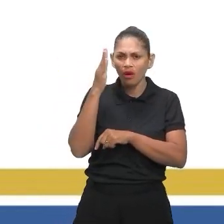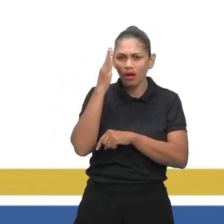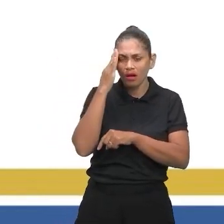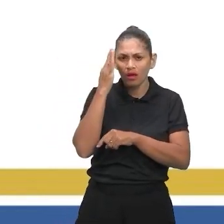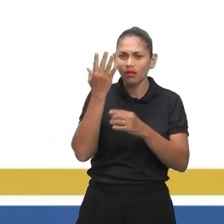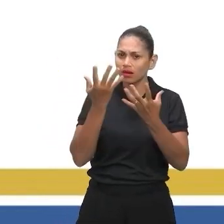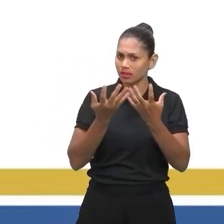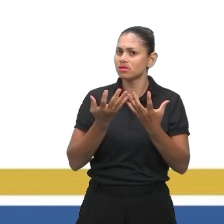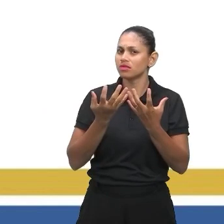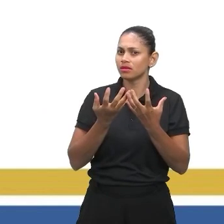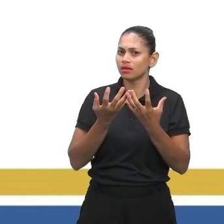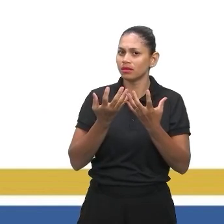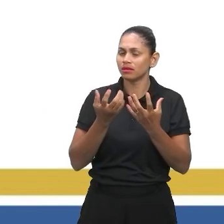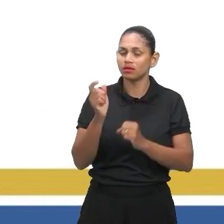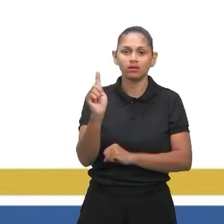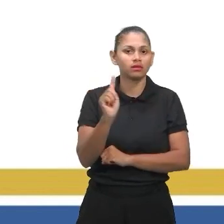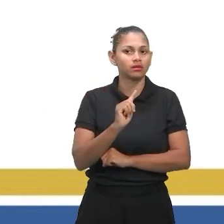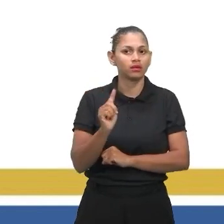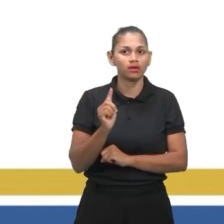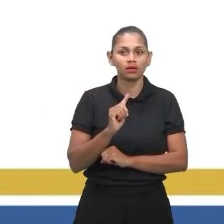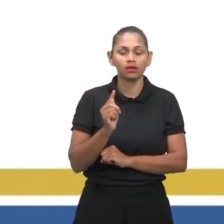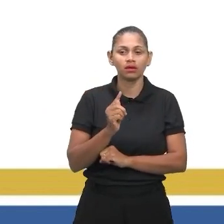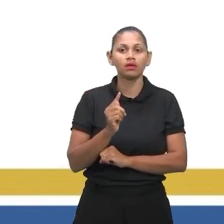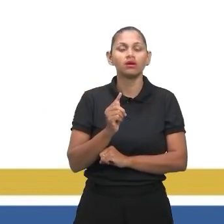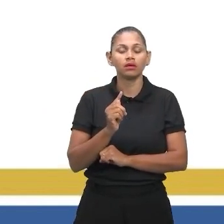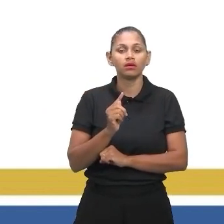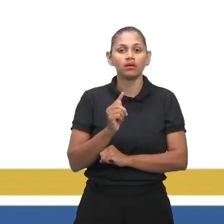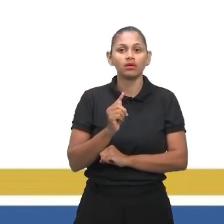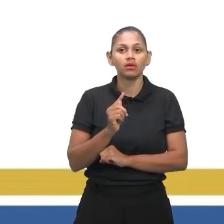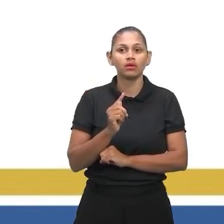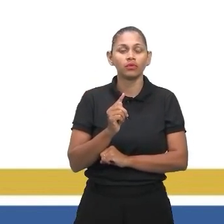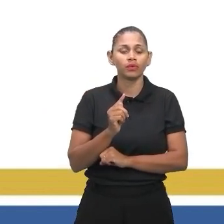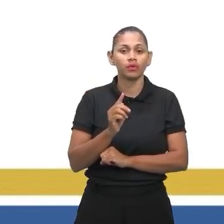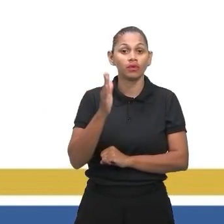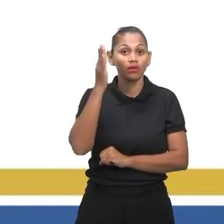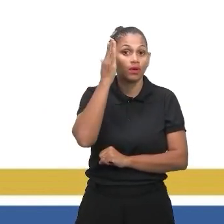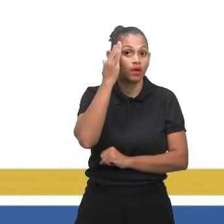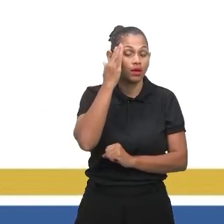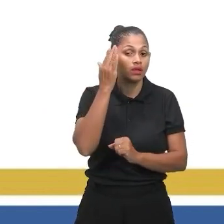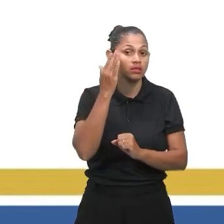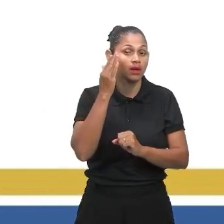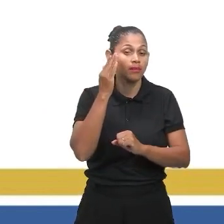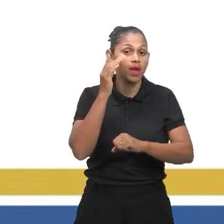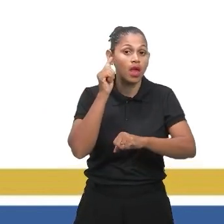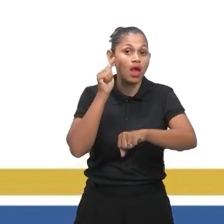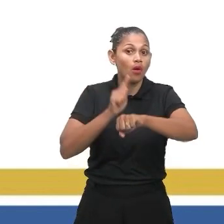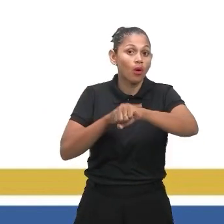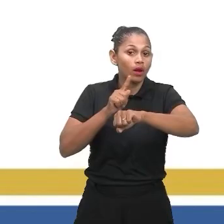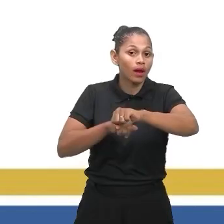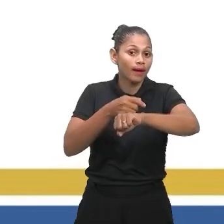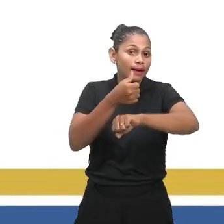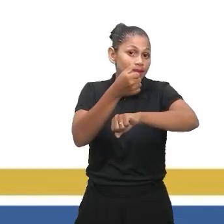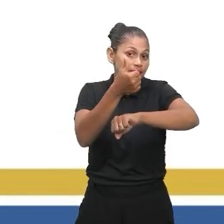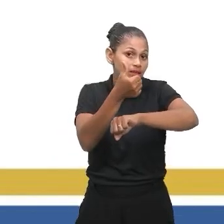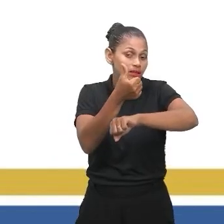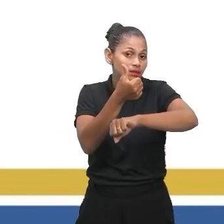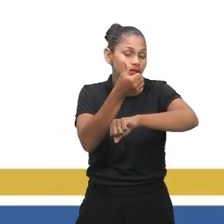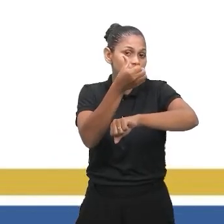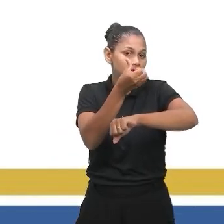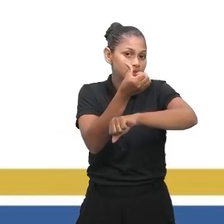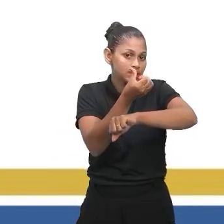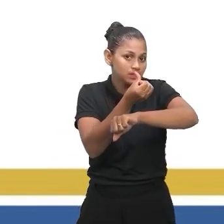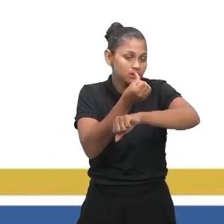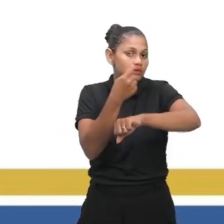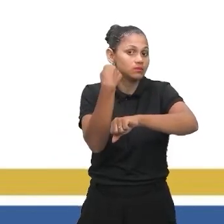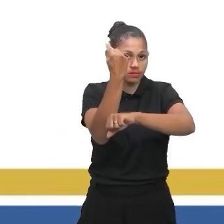a profundidade às 16 horas. Eu sei que da profundidade máxima para 16 horas caiu 20 metros. só que eu vou